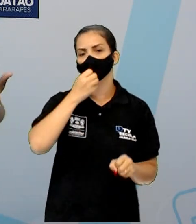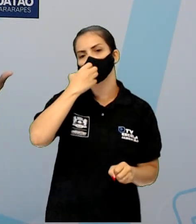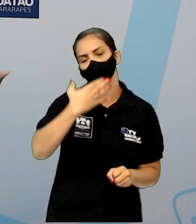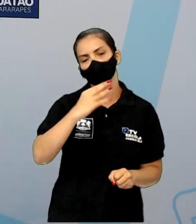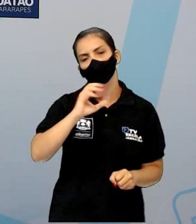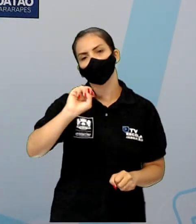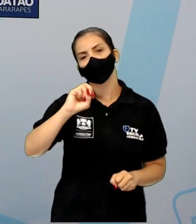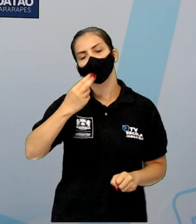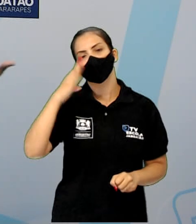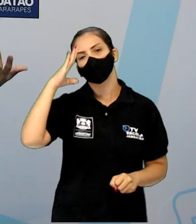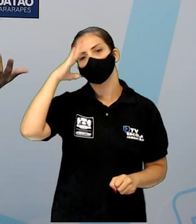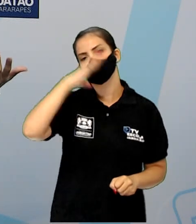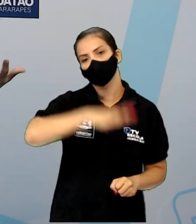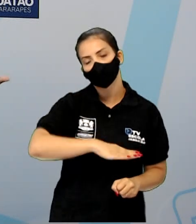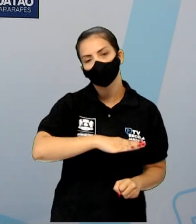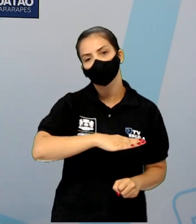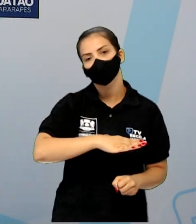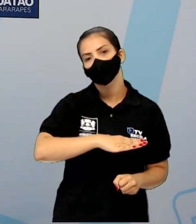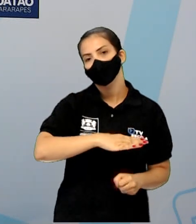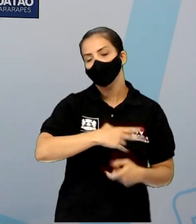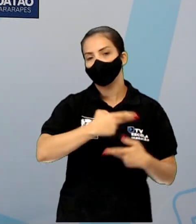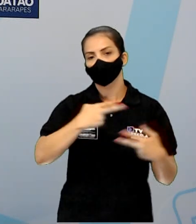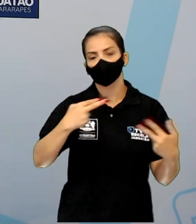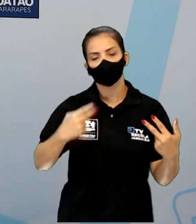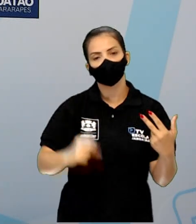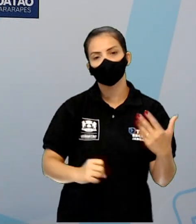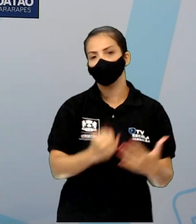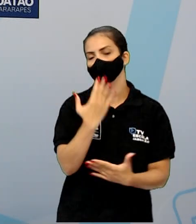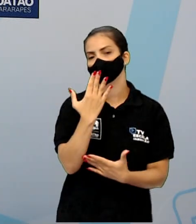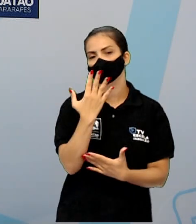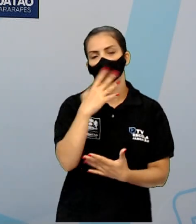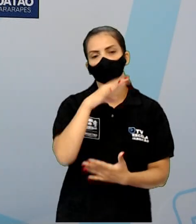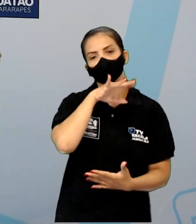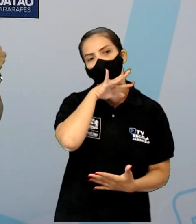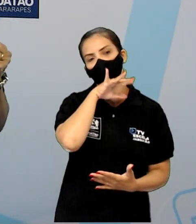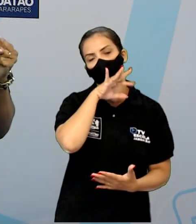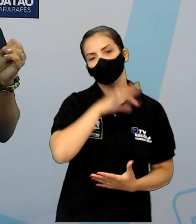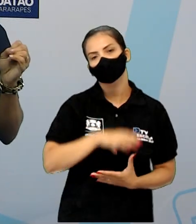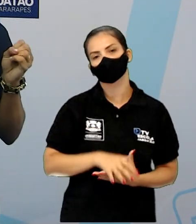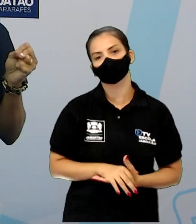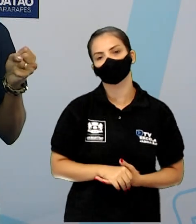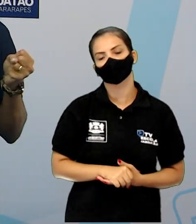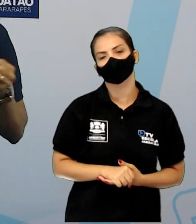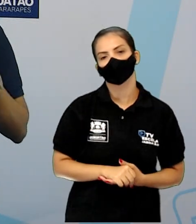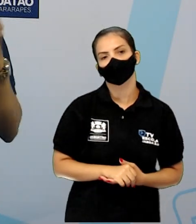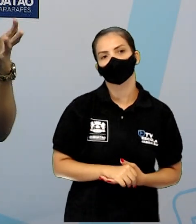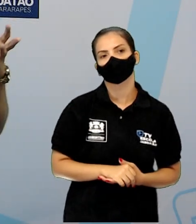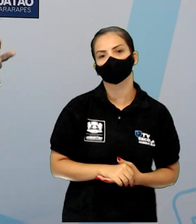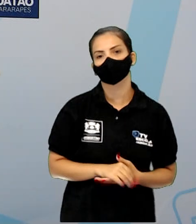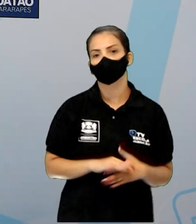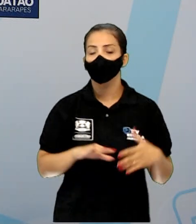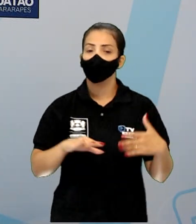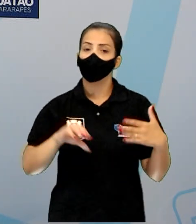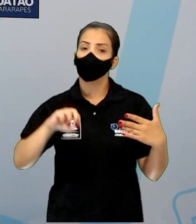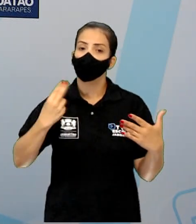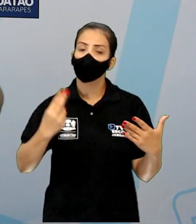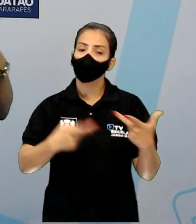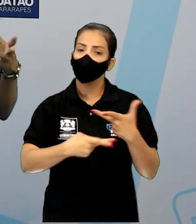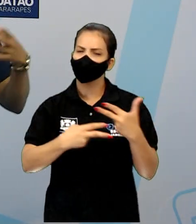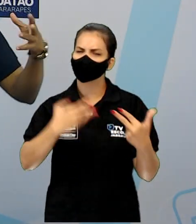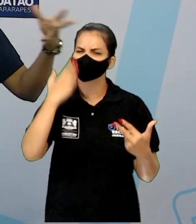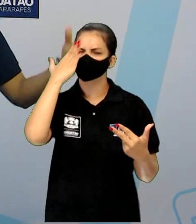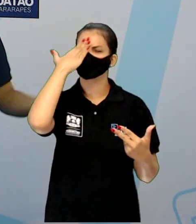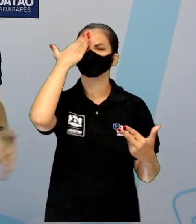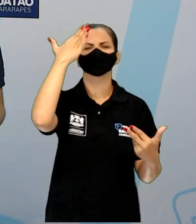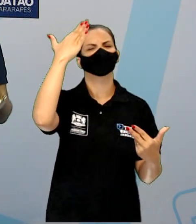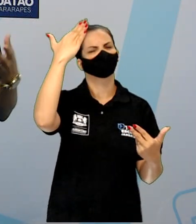Má, inesperada, trágica, depende do conto, tem uns que são bem trágicos, viu? E previsível, né? Bem previsível. Se tem